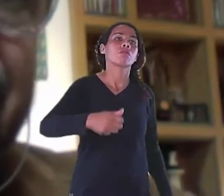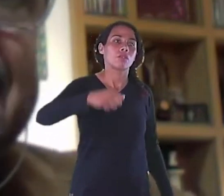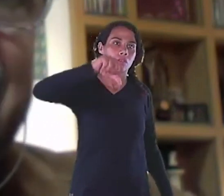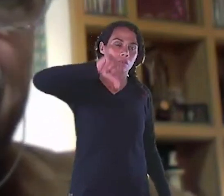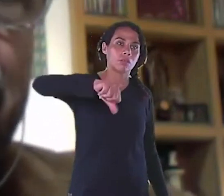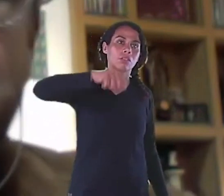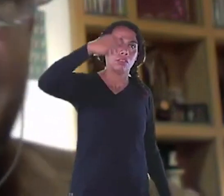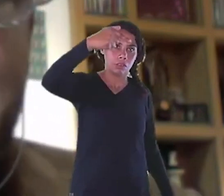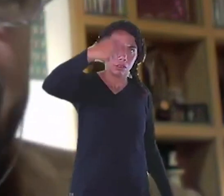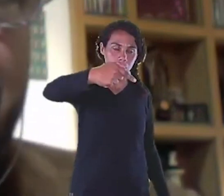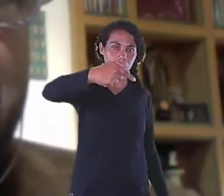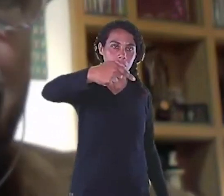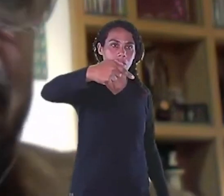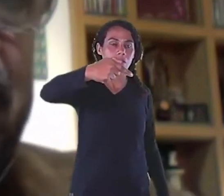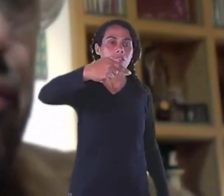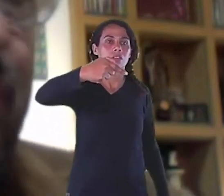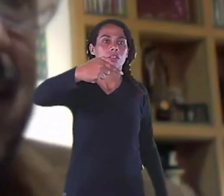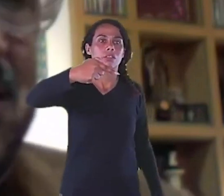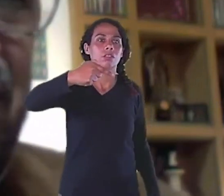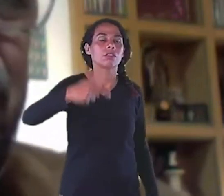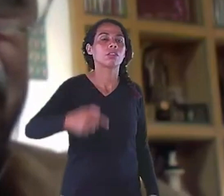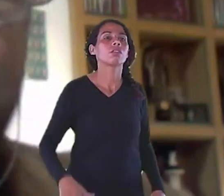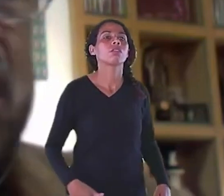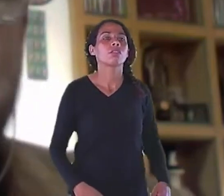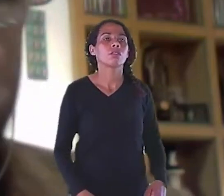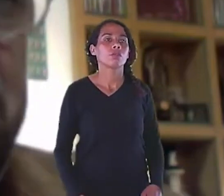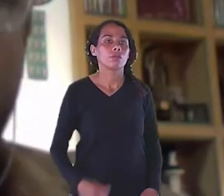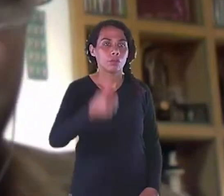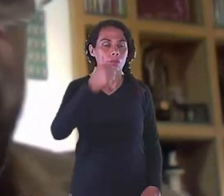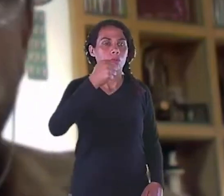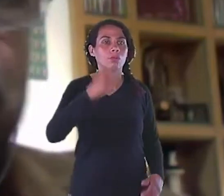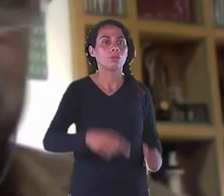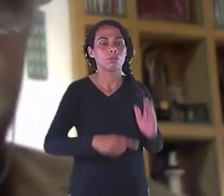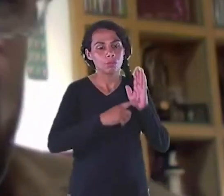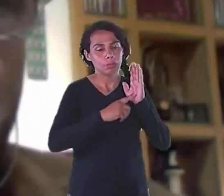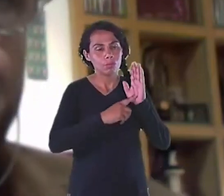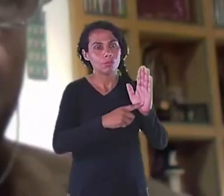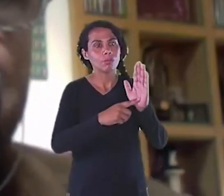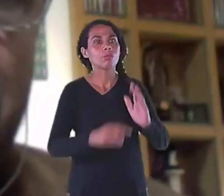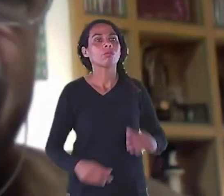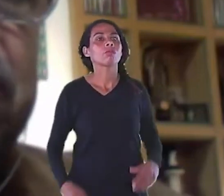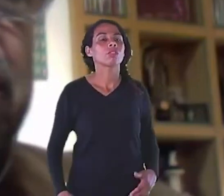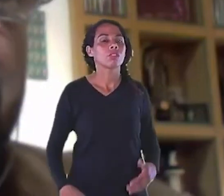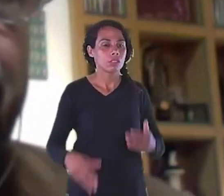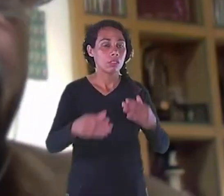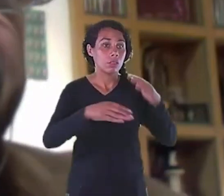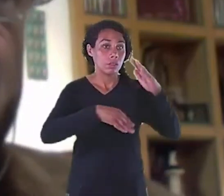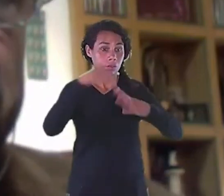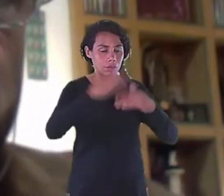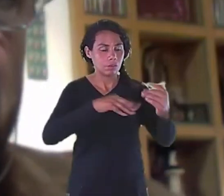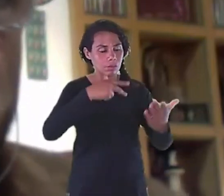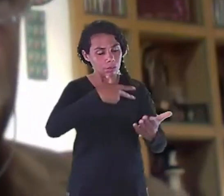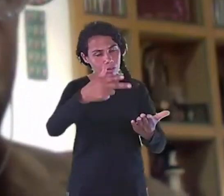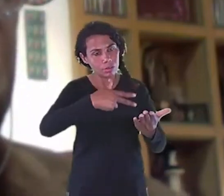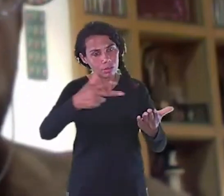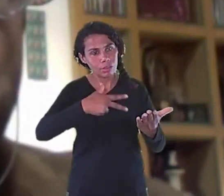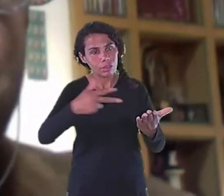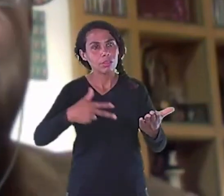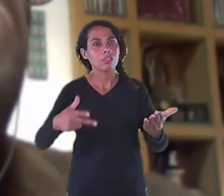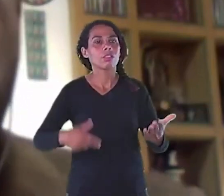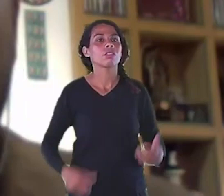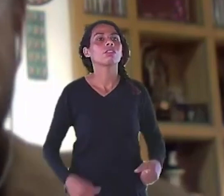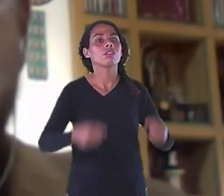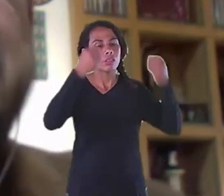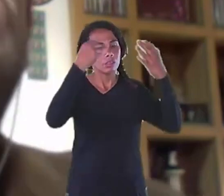época Afonso Em 1997 Não se falava em livro de design No Brasil quase Pouquíssimos Pouquíssimos Poucos colegas tinham Livro publicado E